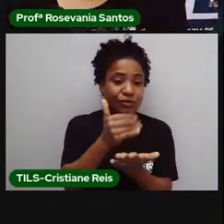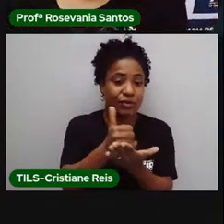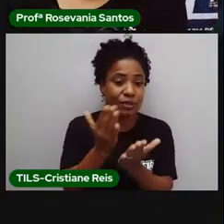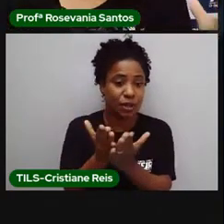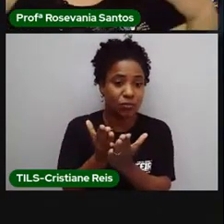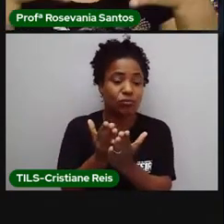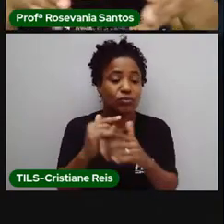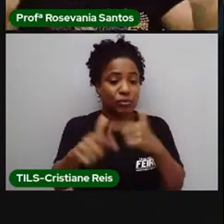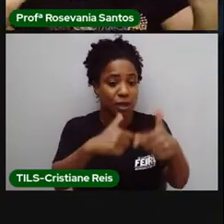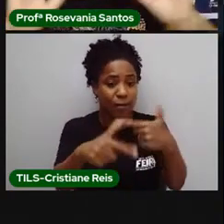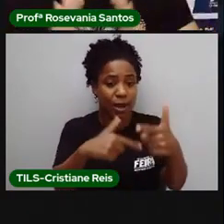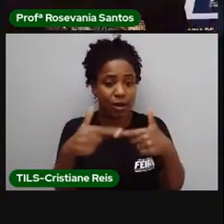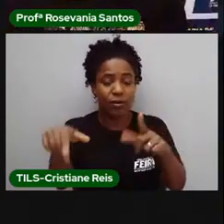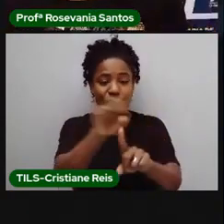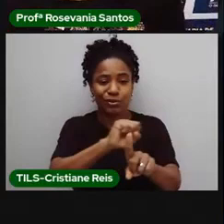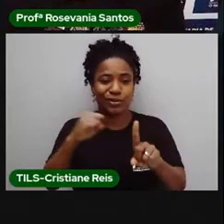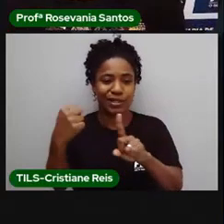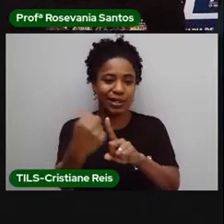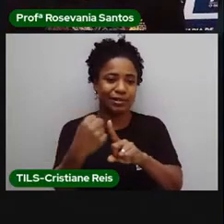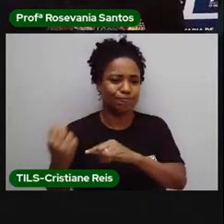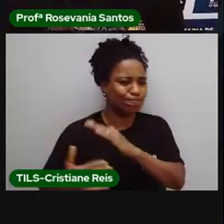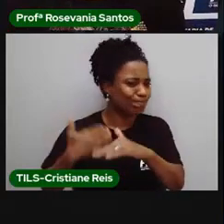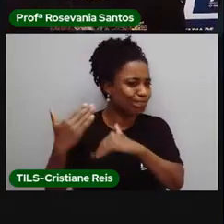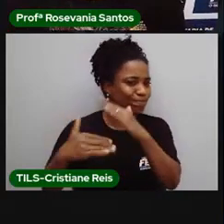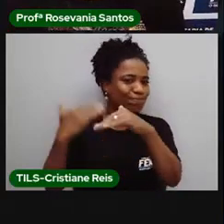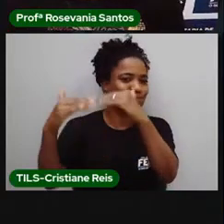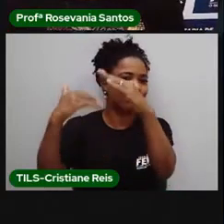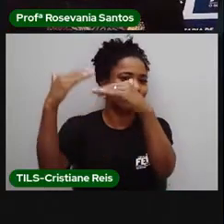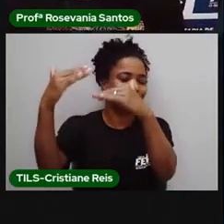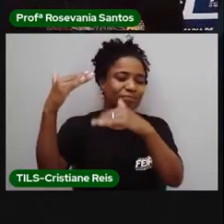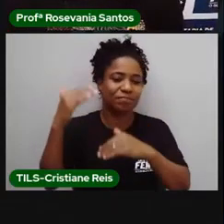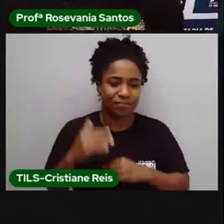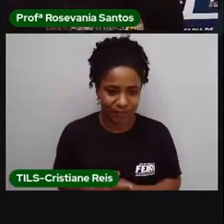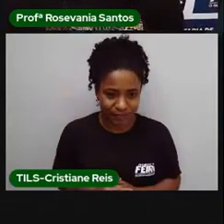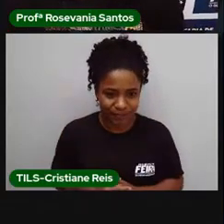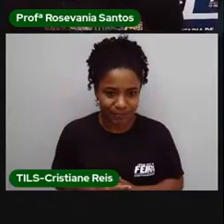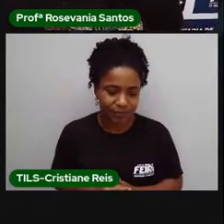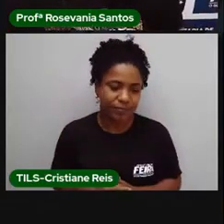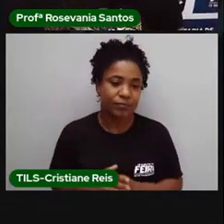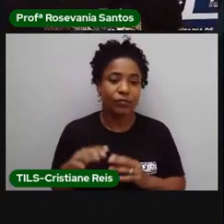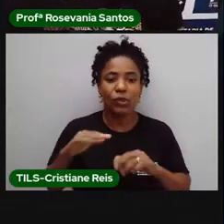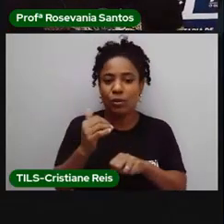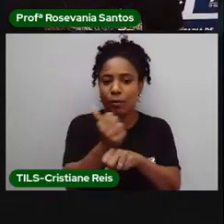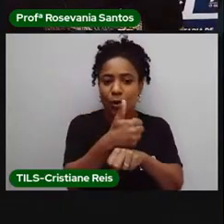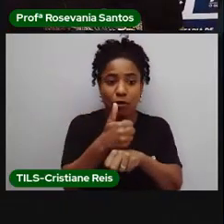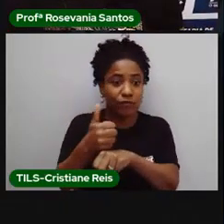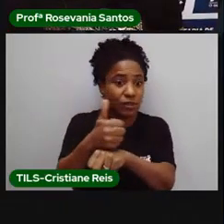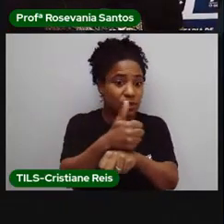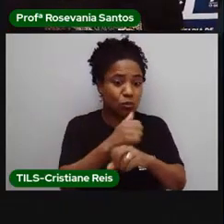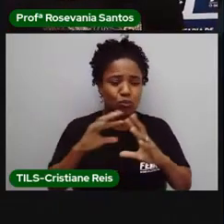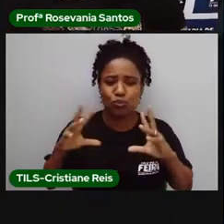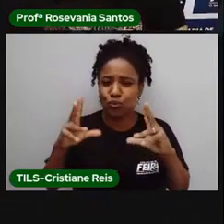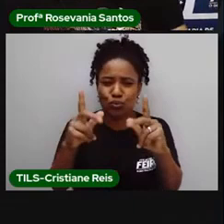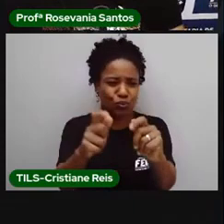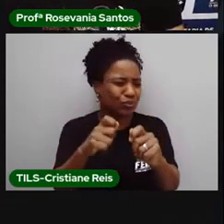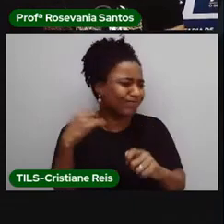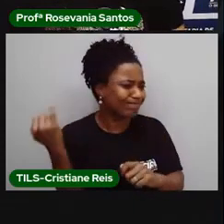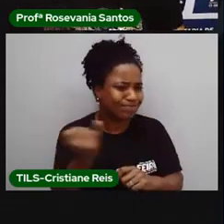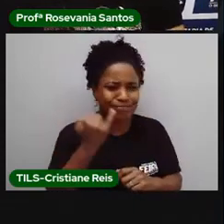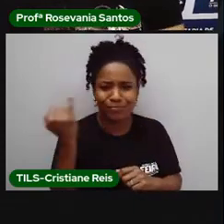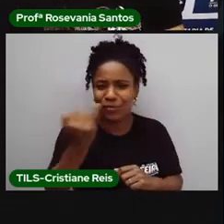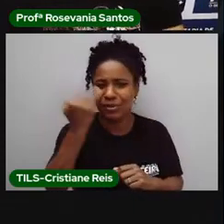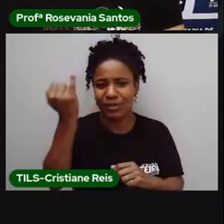a sociedade, ela se mantenha funcionando tranquilamente. Então, todas as profissões, elas são igualmente importantes.